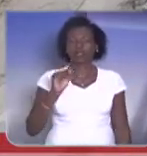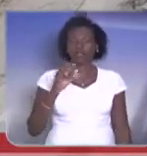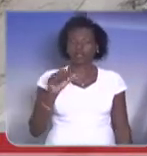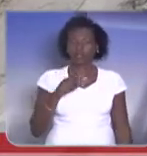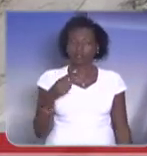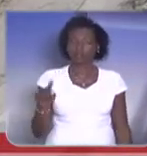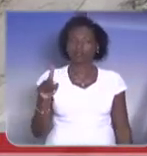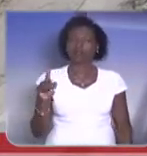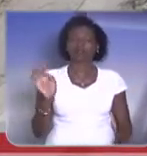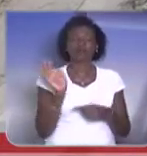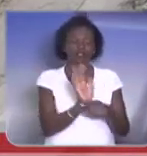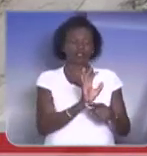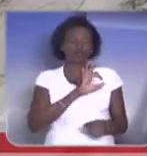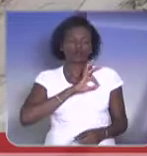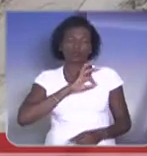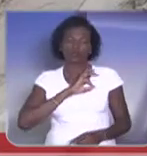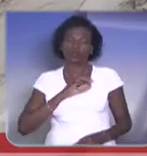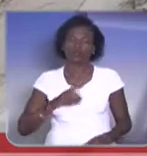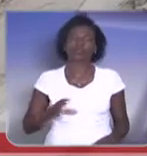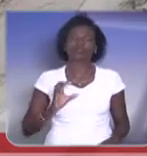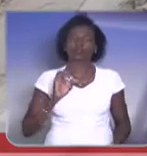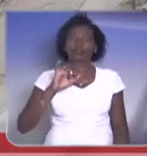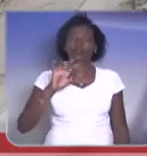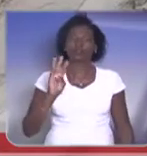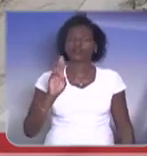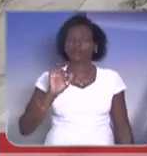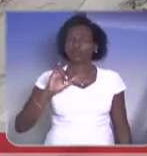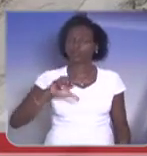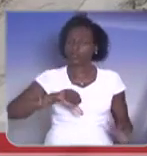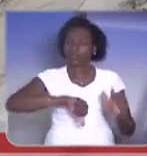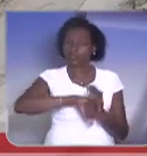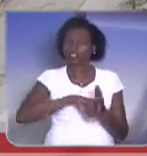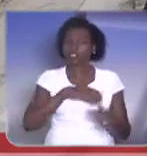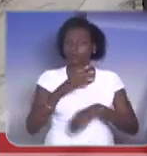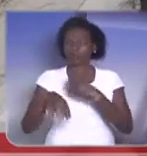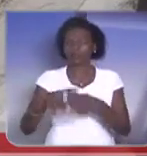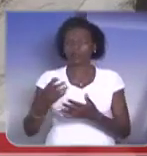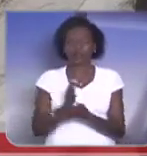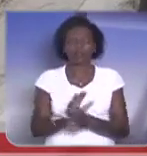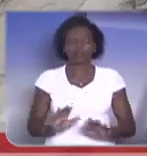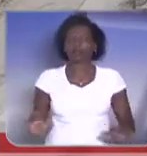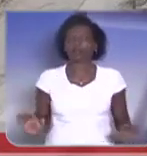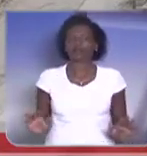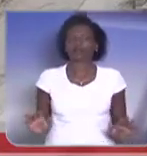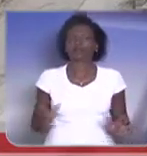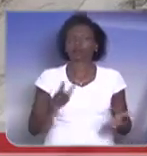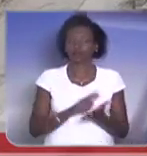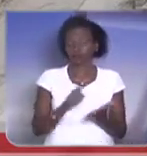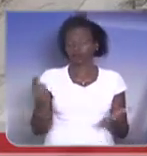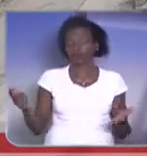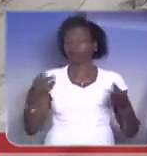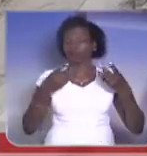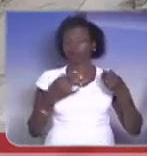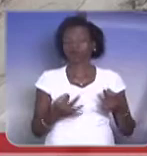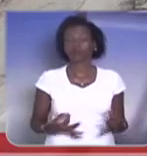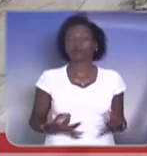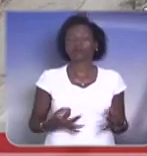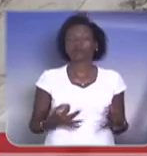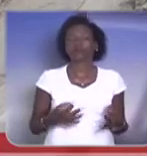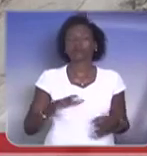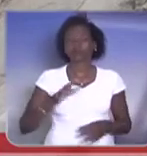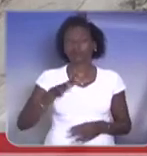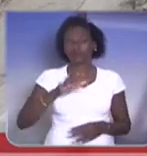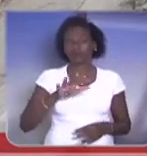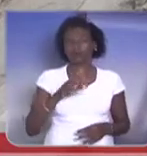coibir esse tipo de crime, esse tipo de desordem urbana. E o próprio jornal fala aqui, são, em média,